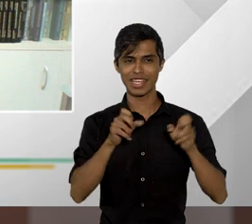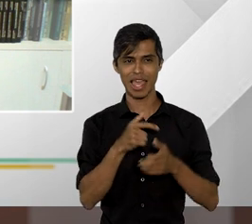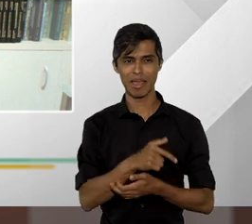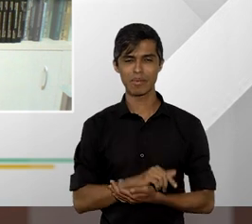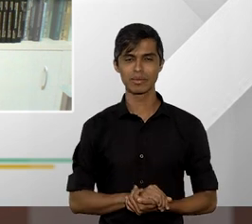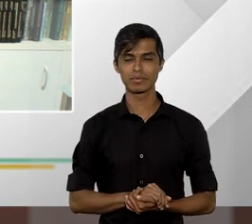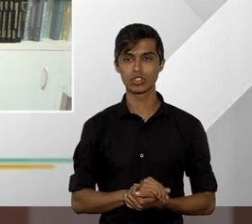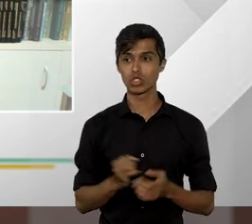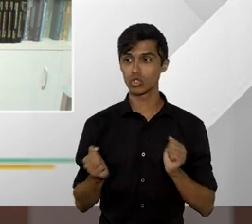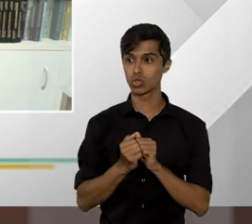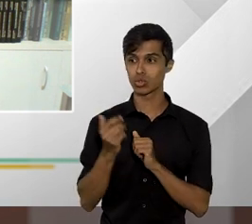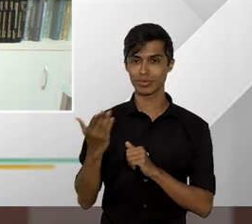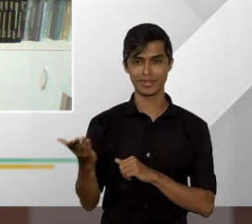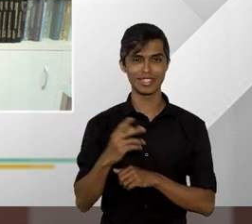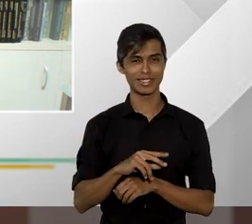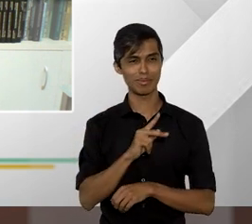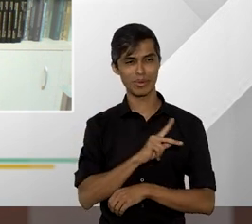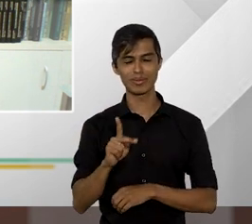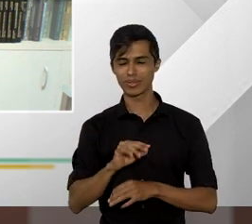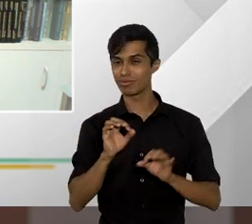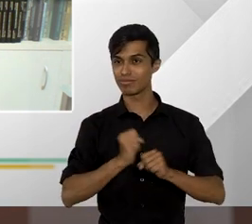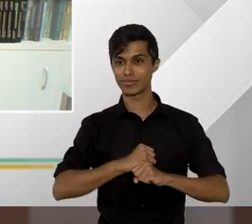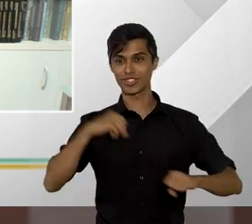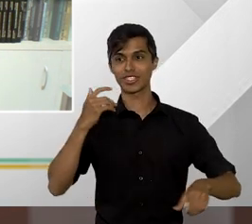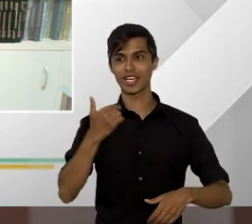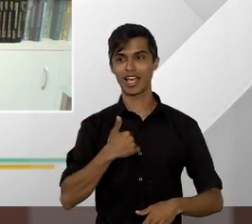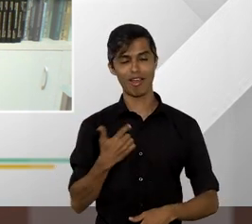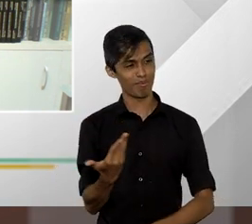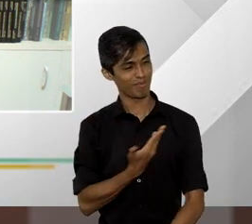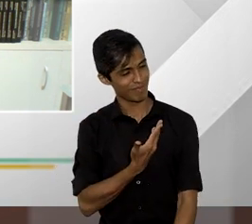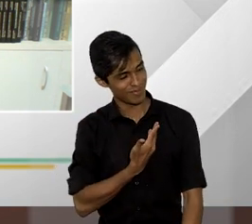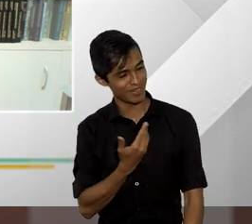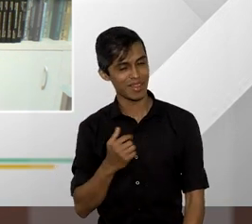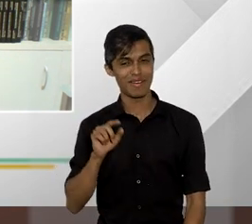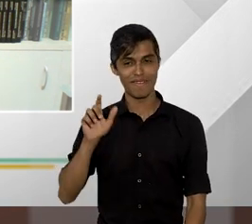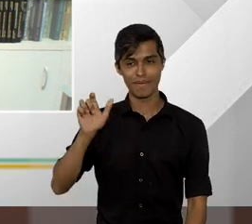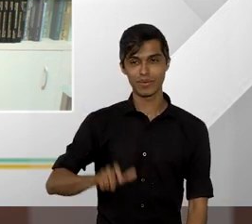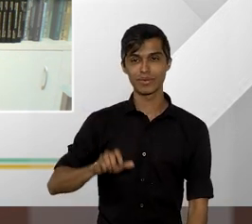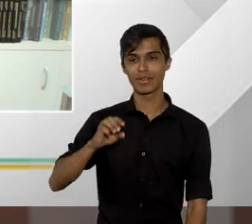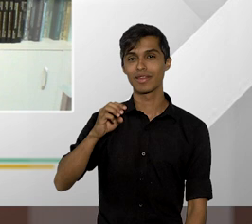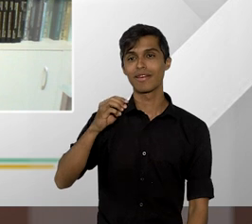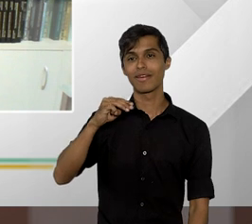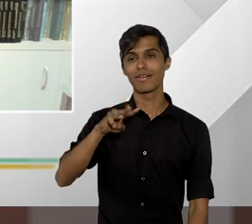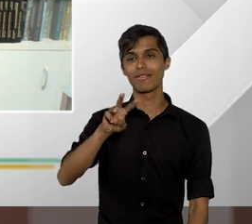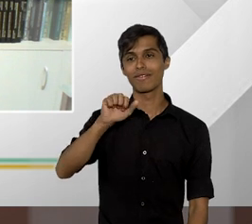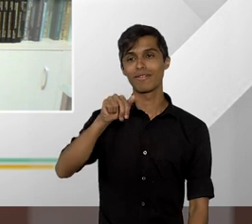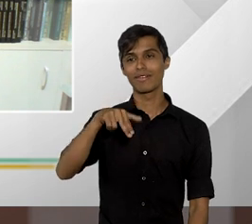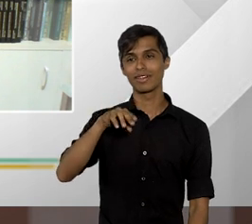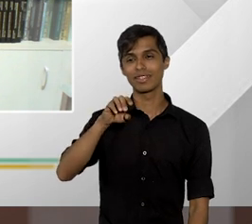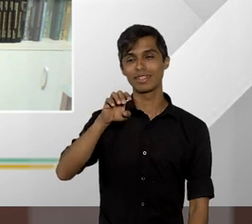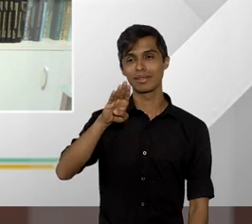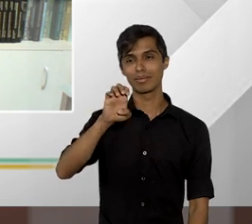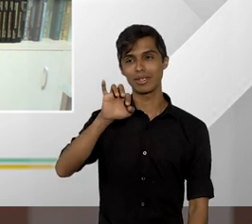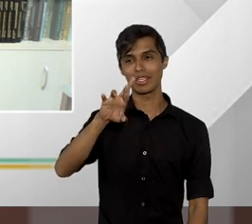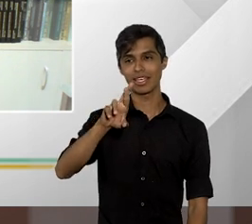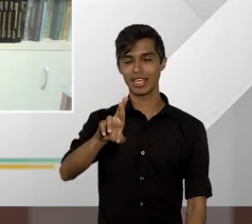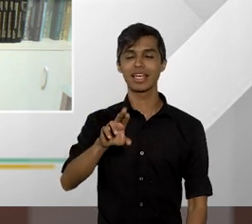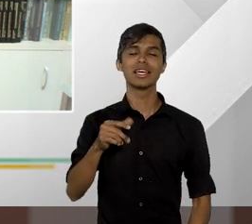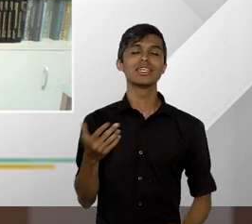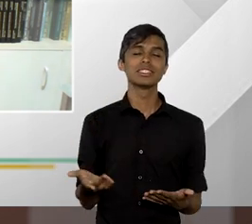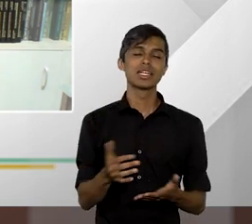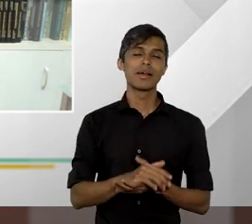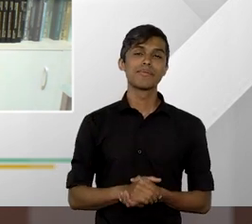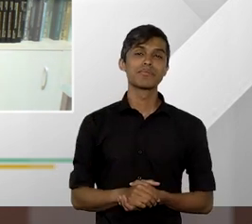ainda mais ao lado desse gigante que eu posso chamar de amigo o professor Vambier foi uma tarde de